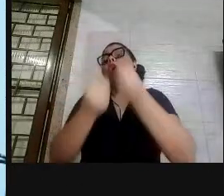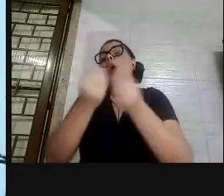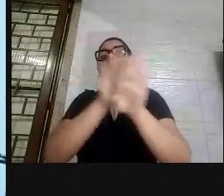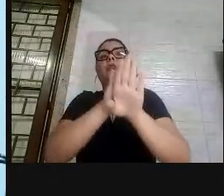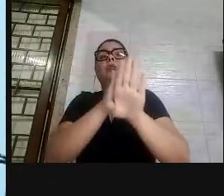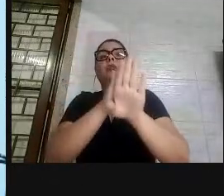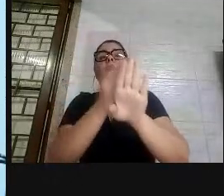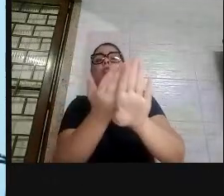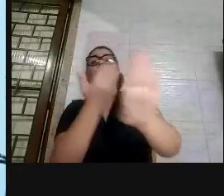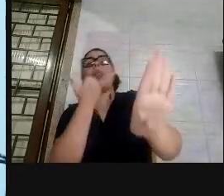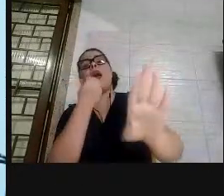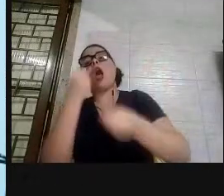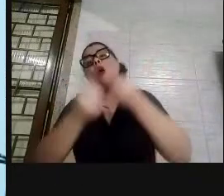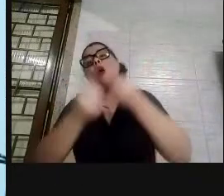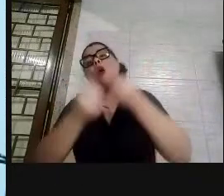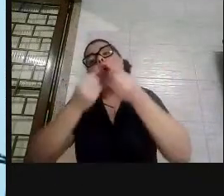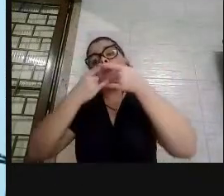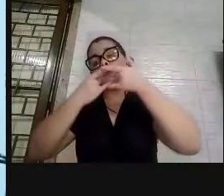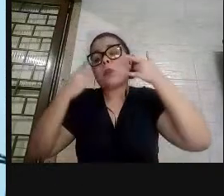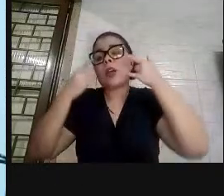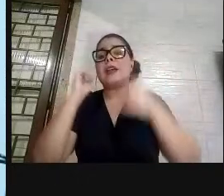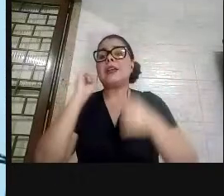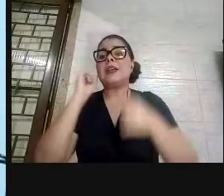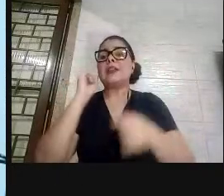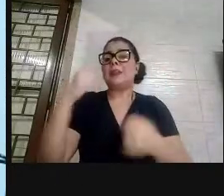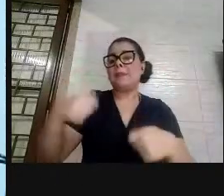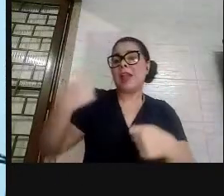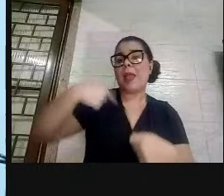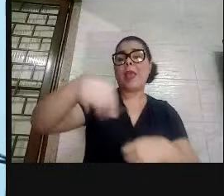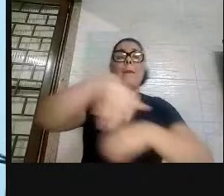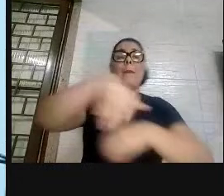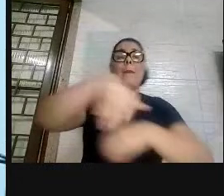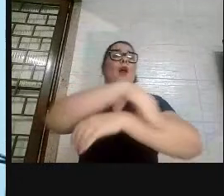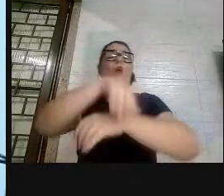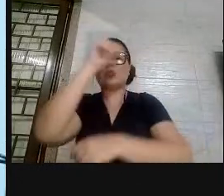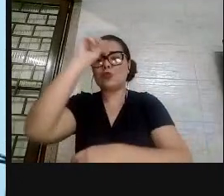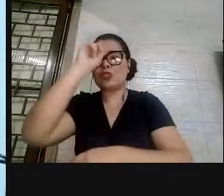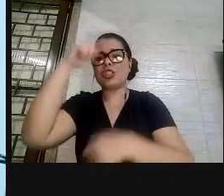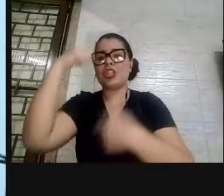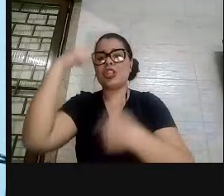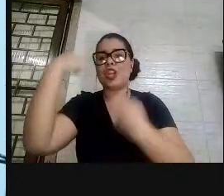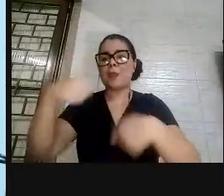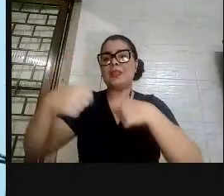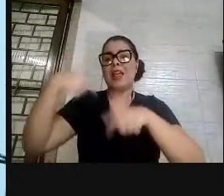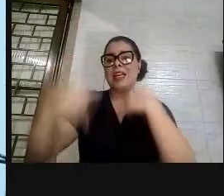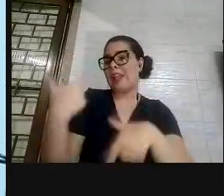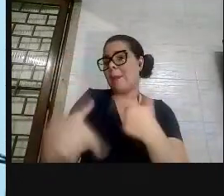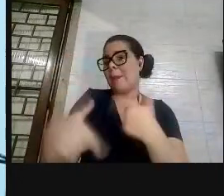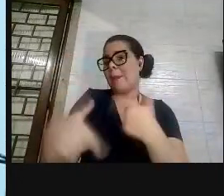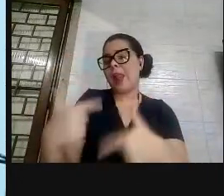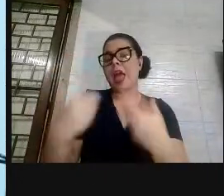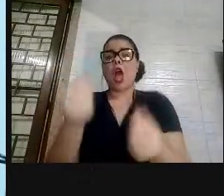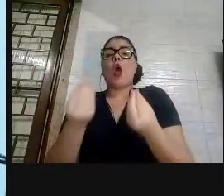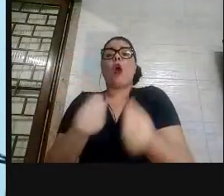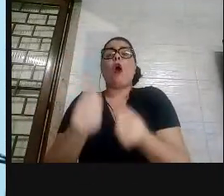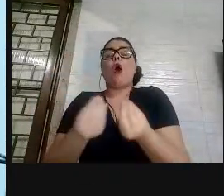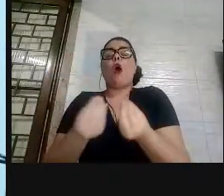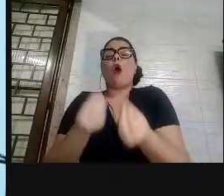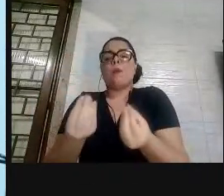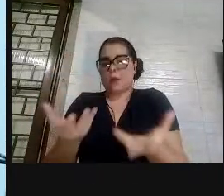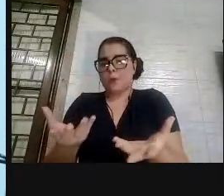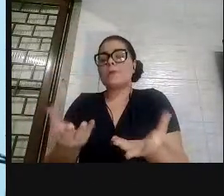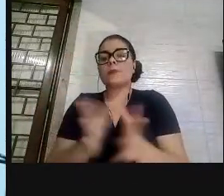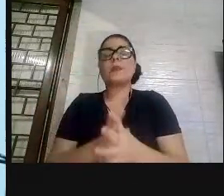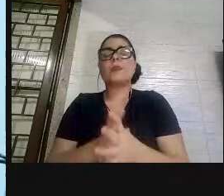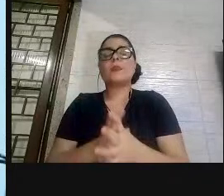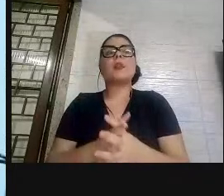máscara, se tem que trabalhar todos os dias, se tem que ir para a rua, tem que ganhar vida, se tem que ganhar o pão de cada dia, sobreviver um dia para garantir